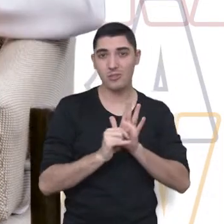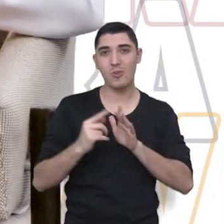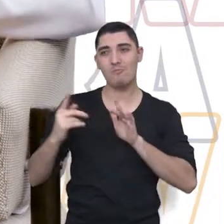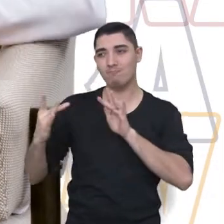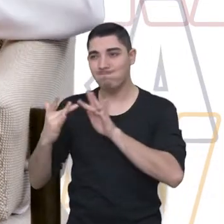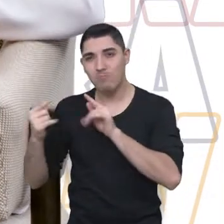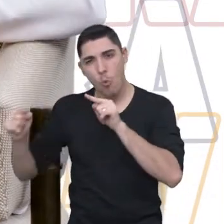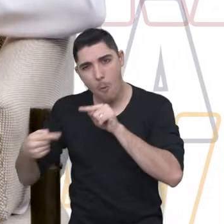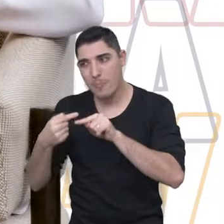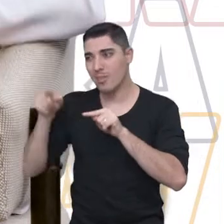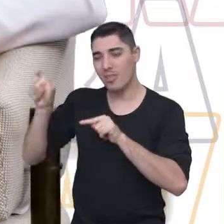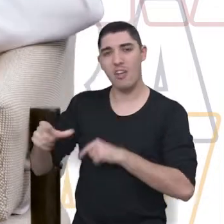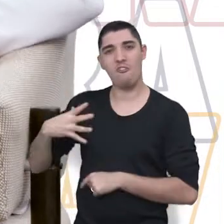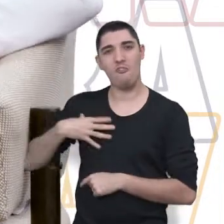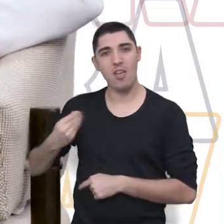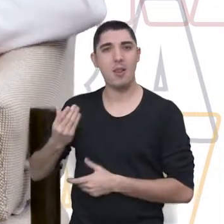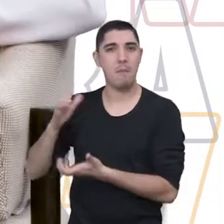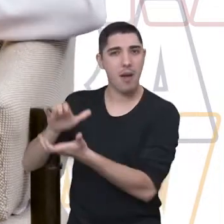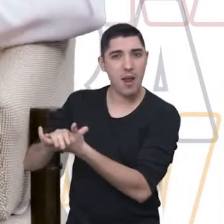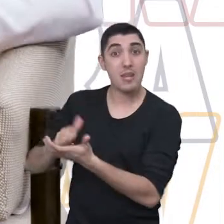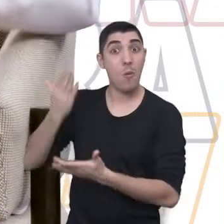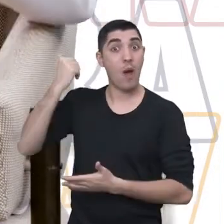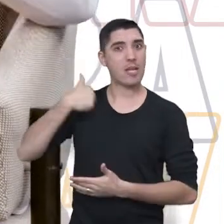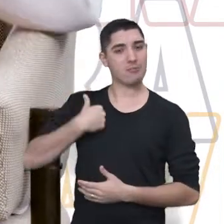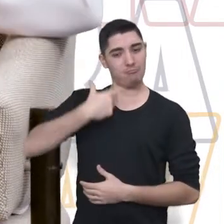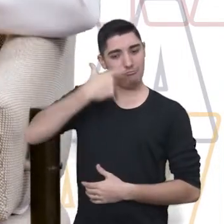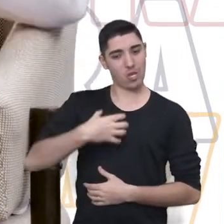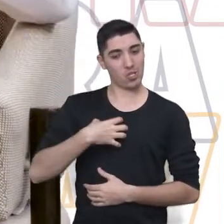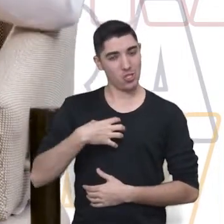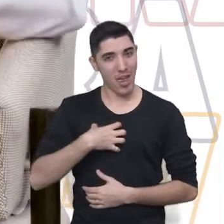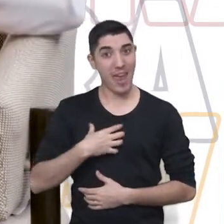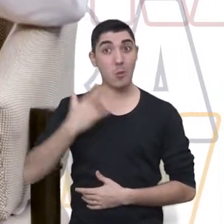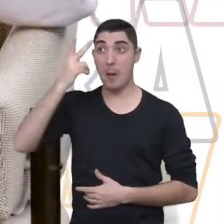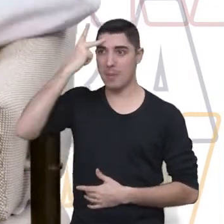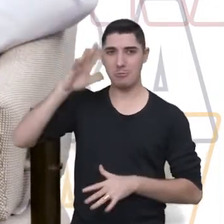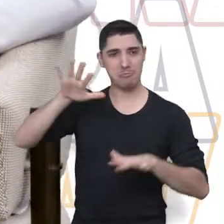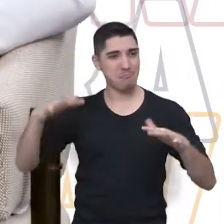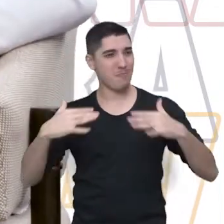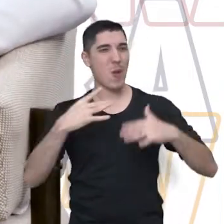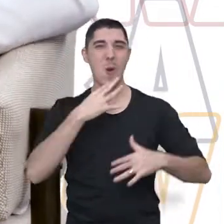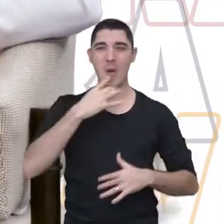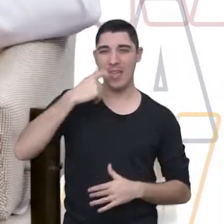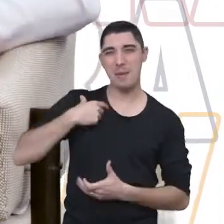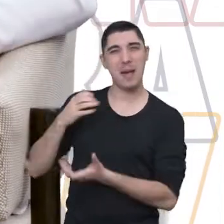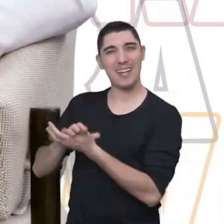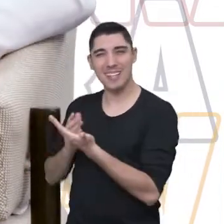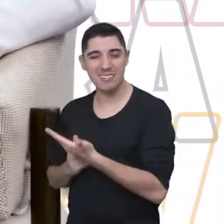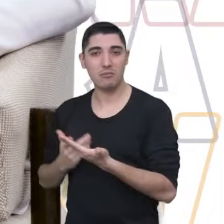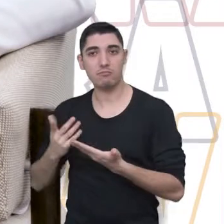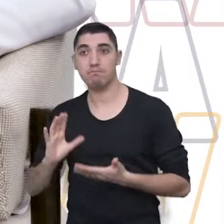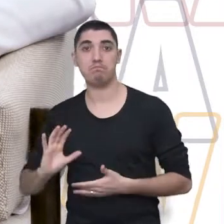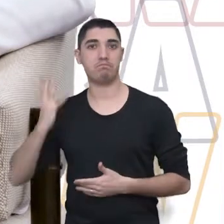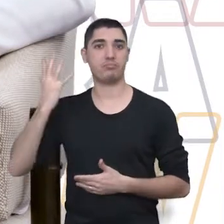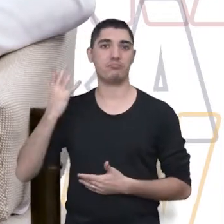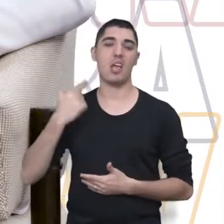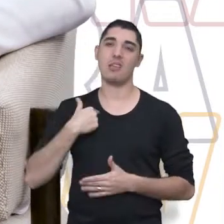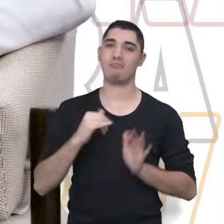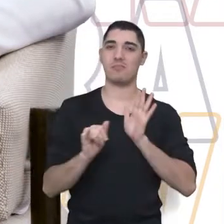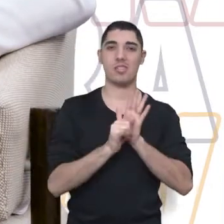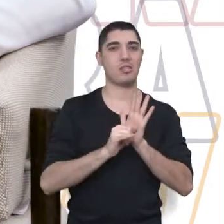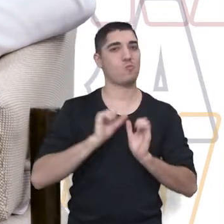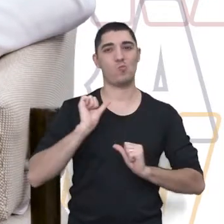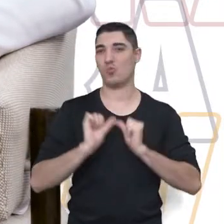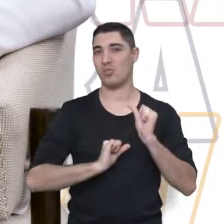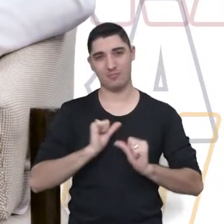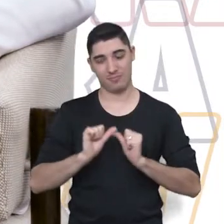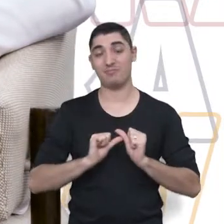ao filho, ao marido, como eu me apresentava, como eu me via, como as pessoas me viam. Então, essa minha identidade vai ser modificada.